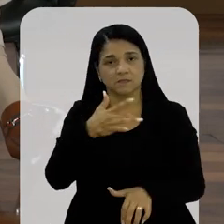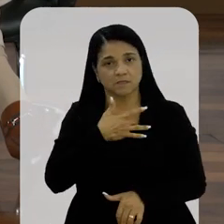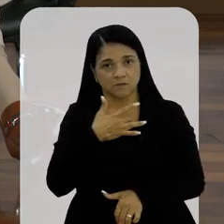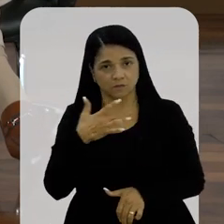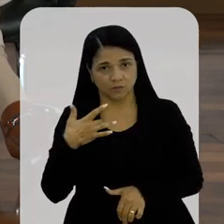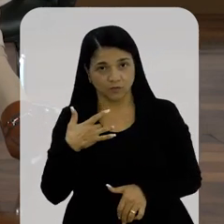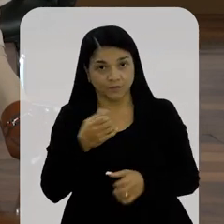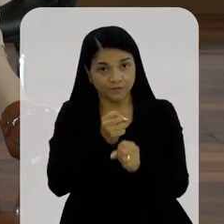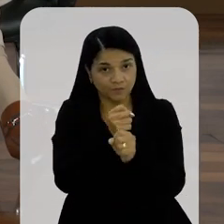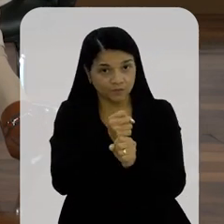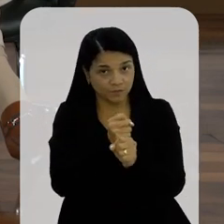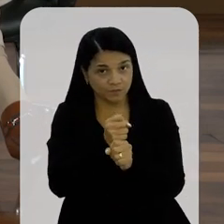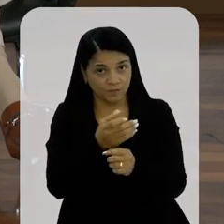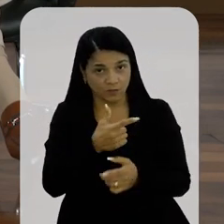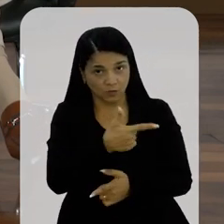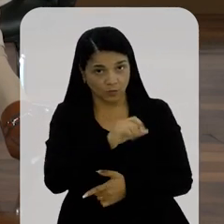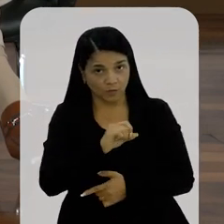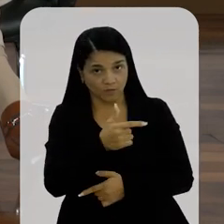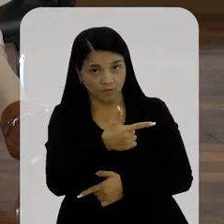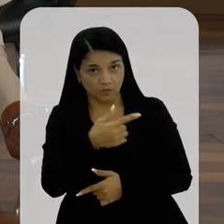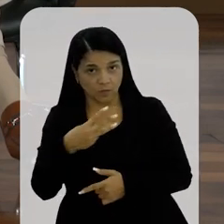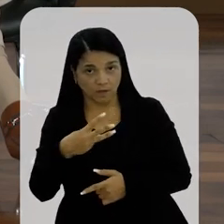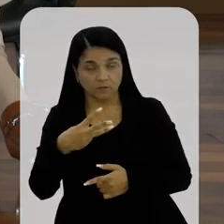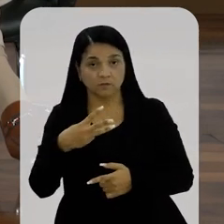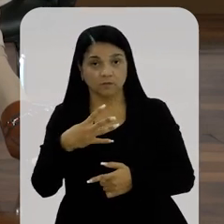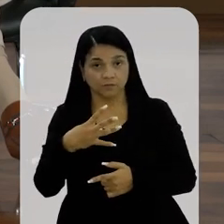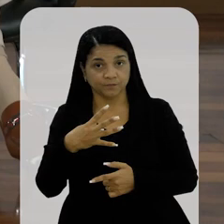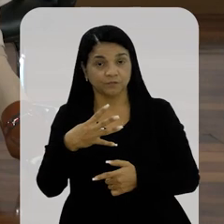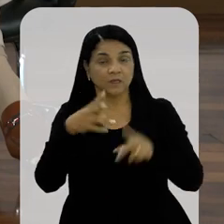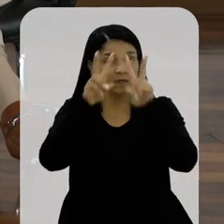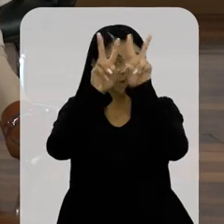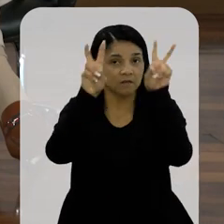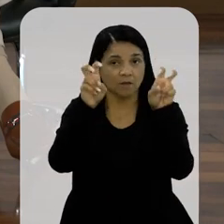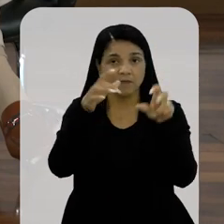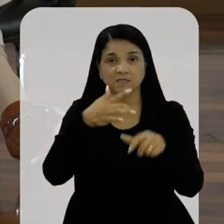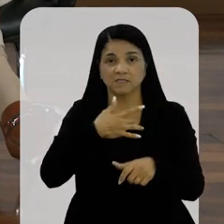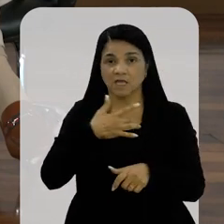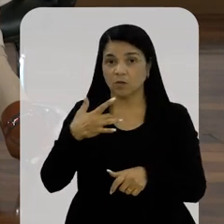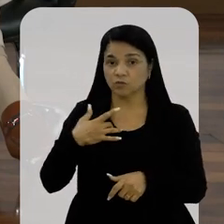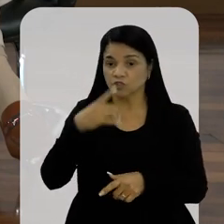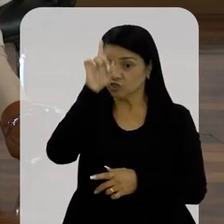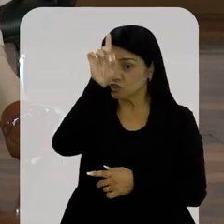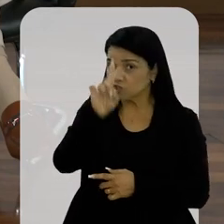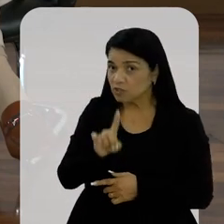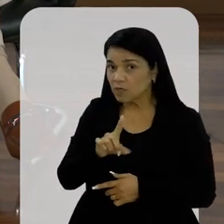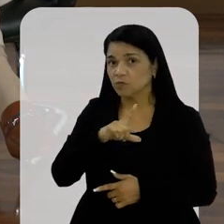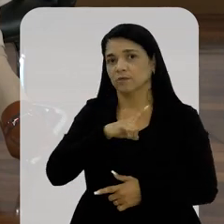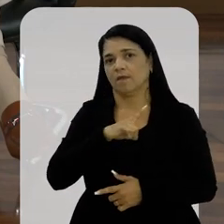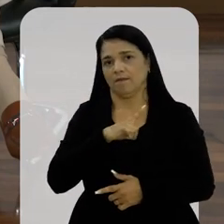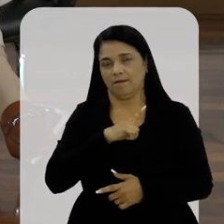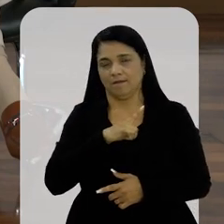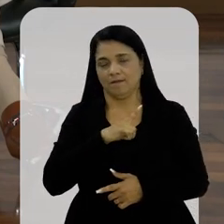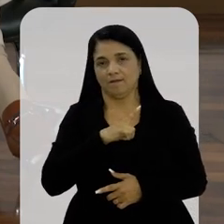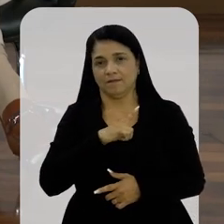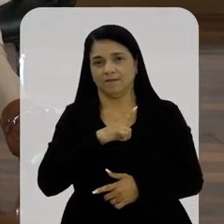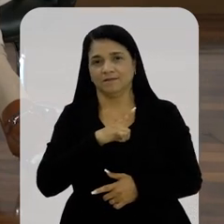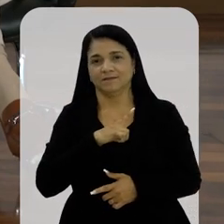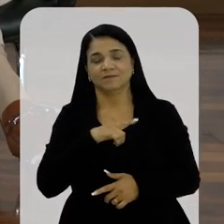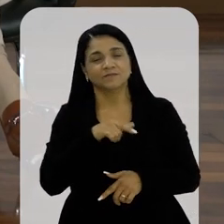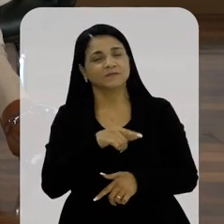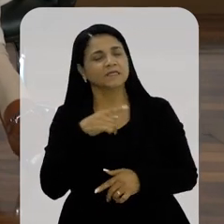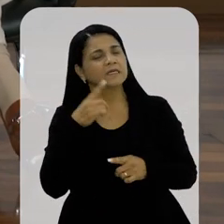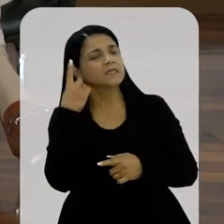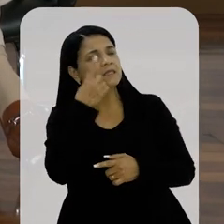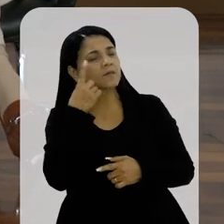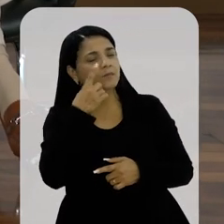E esse ano nós estamos tratando do tema A Saúde como um Direito. Eu começaria por aí então,